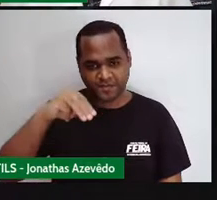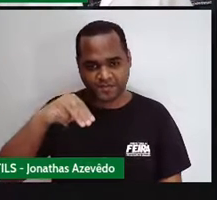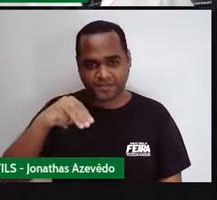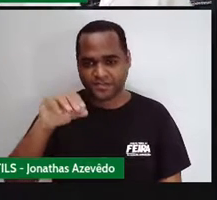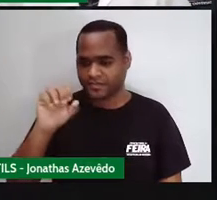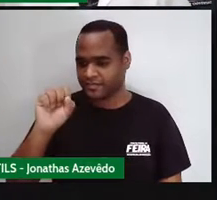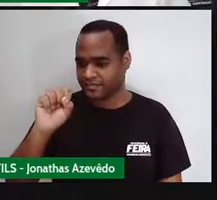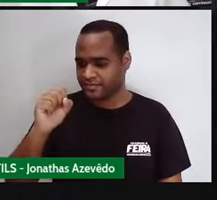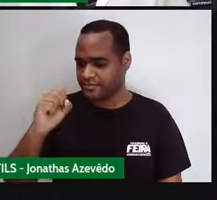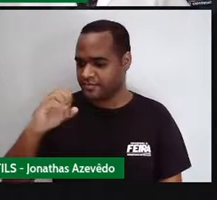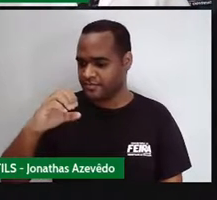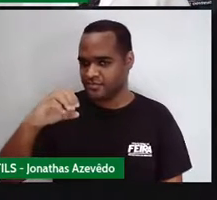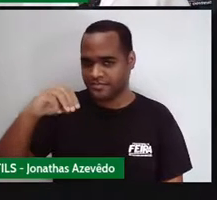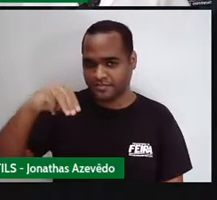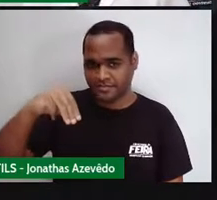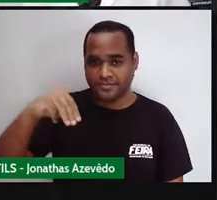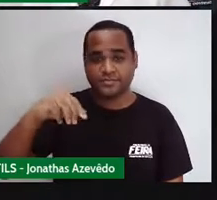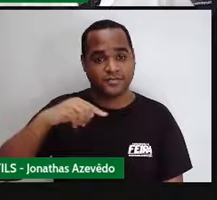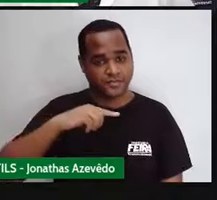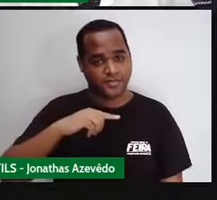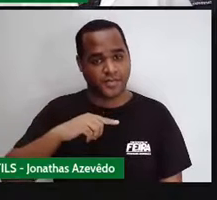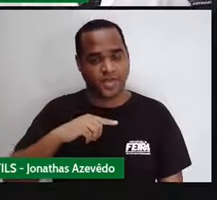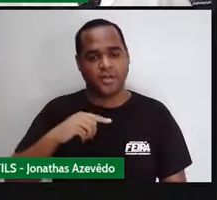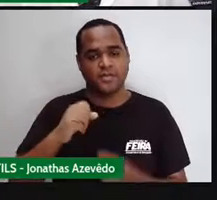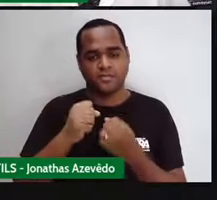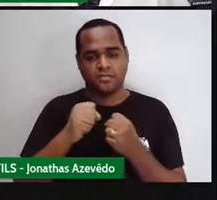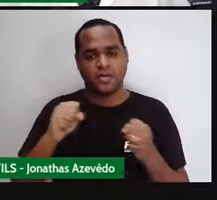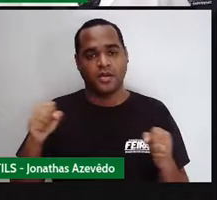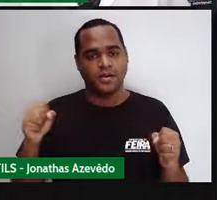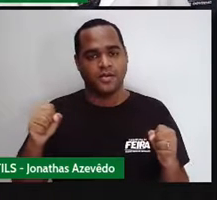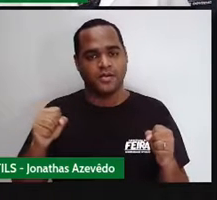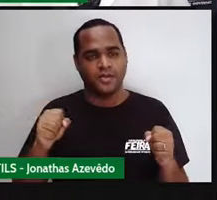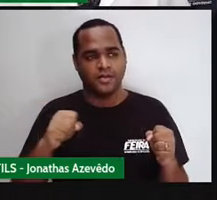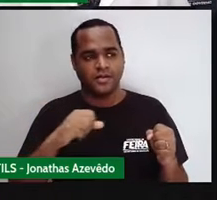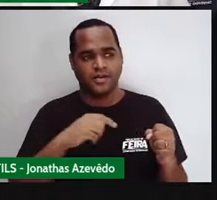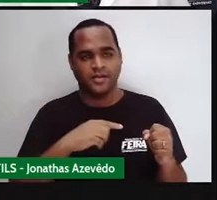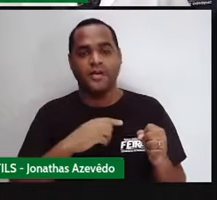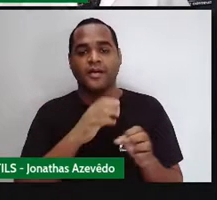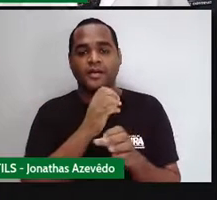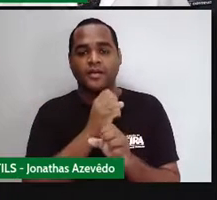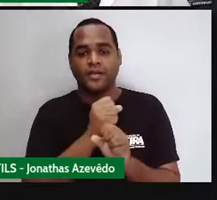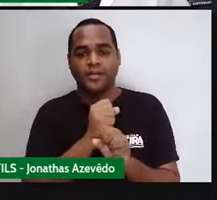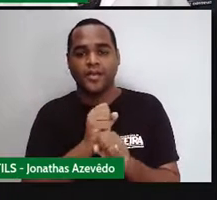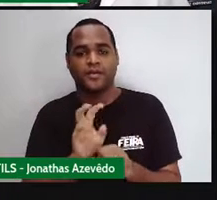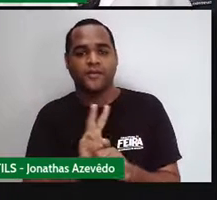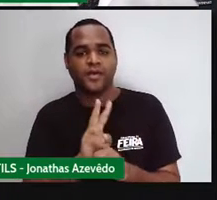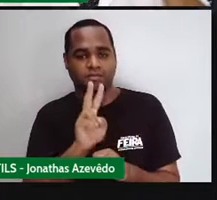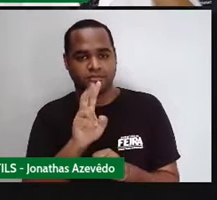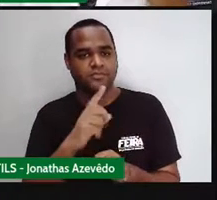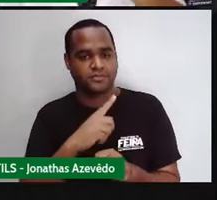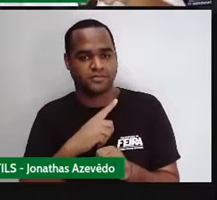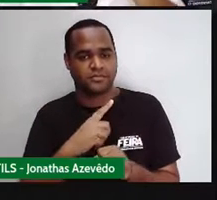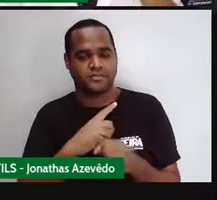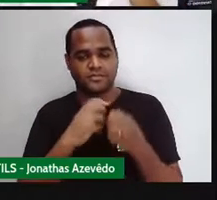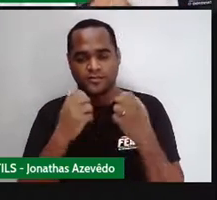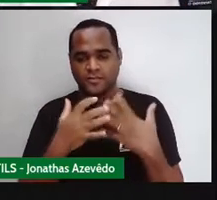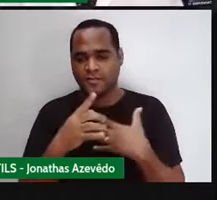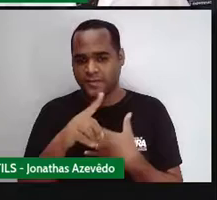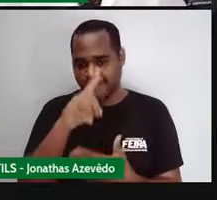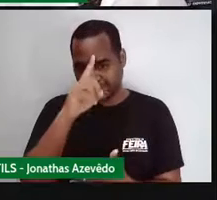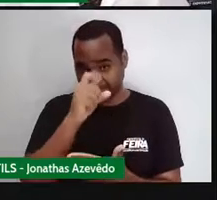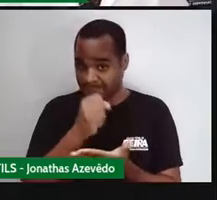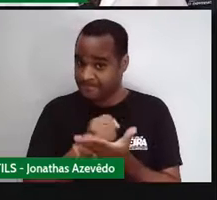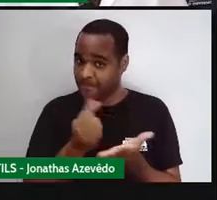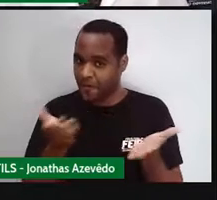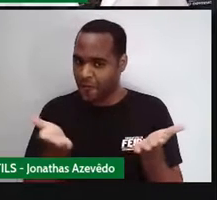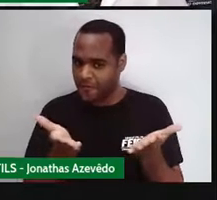a oito vai ser a diagonal maior. Determine o valor da área desse losango. Mas é com você. Agora.